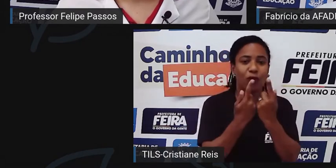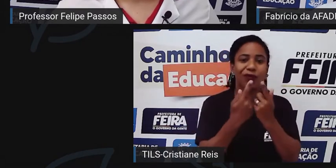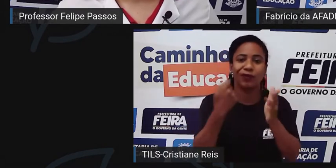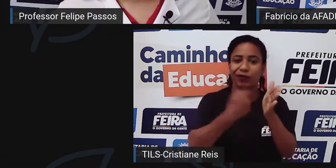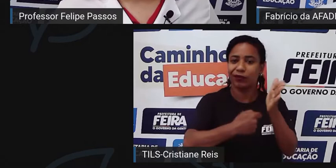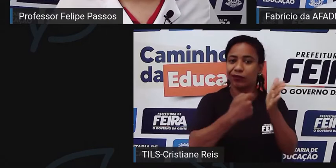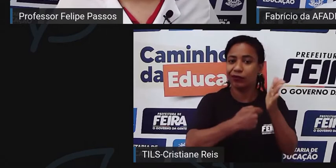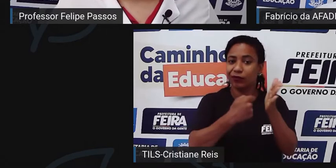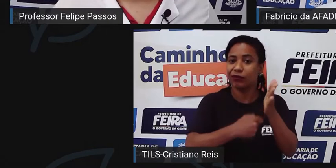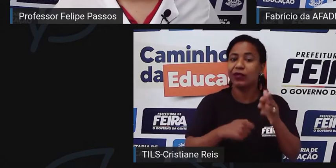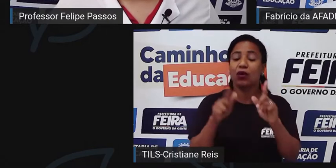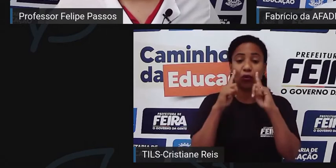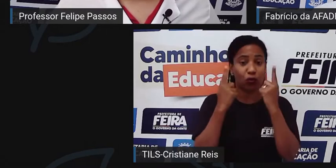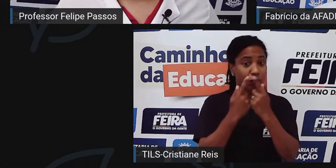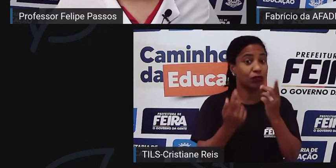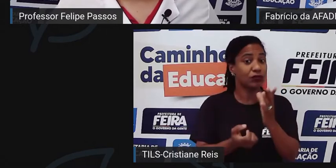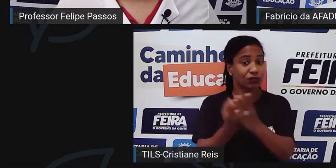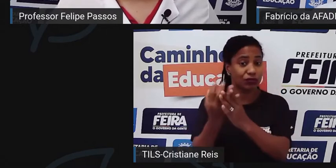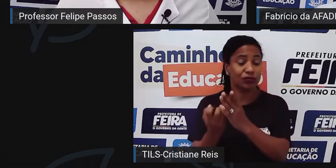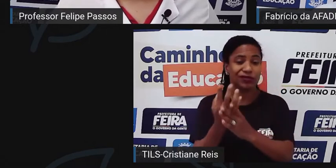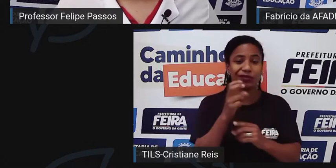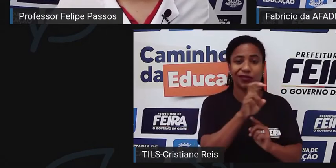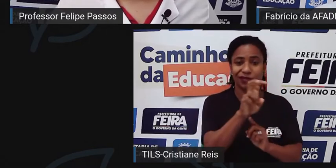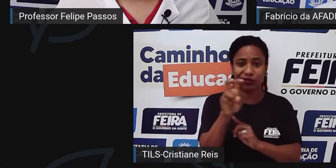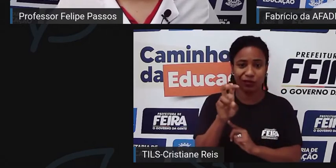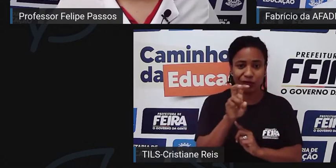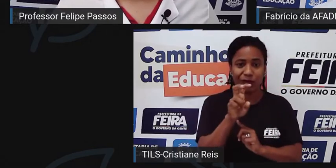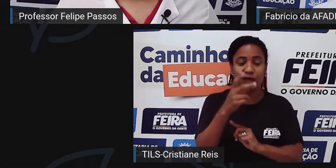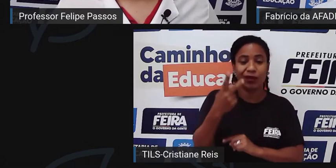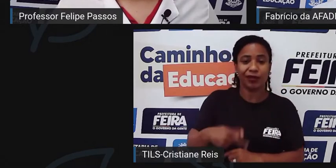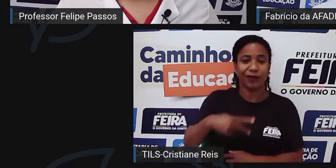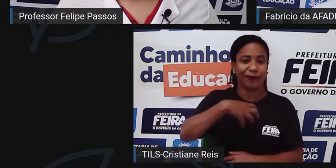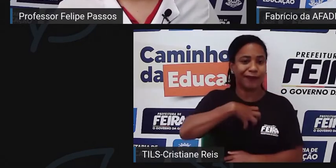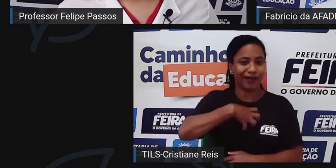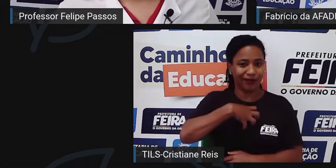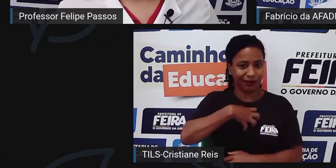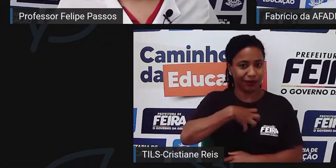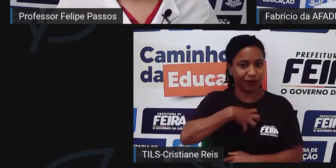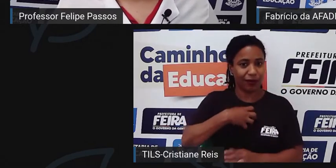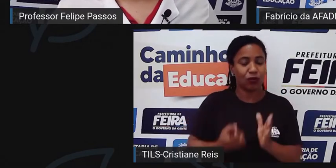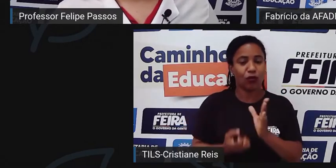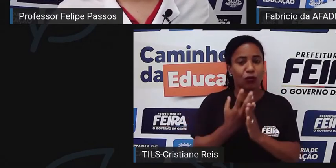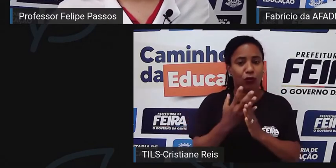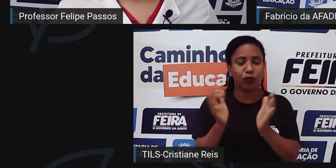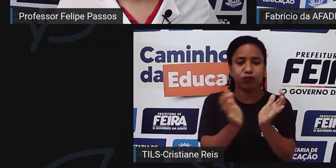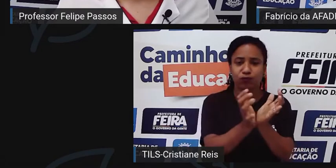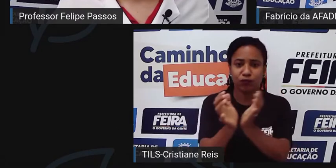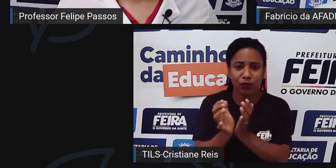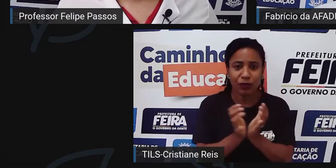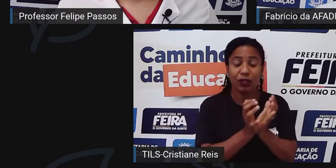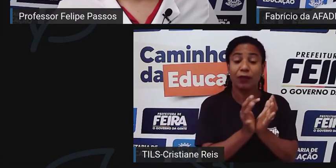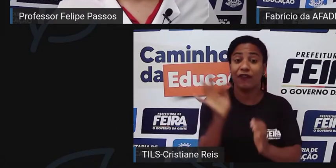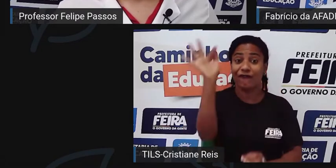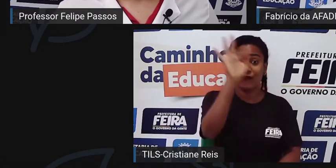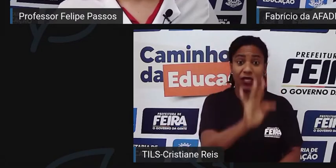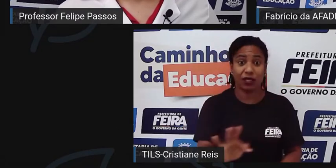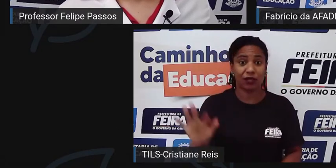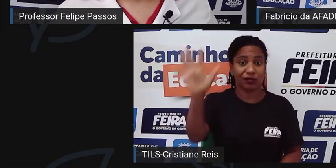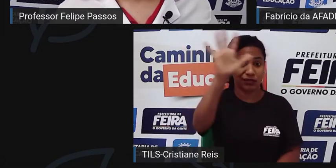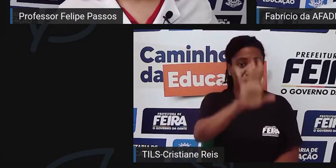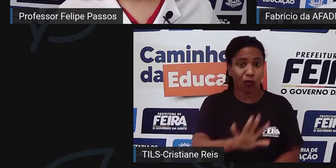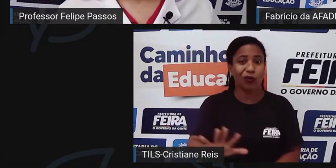cinco grupos criados dentro da Bahia. e temos uma federação, que dentro dessa